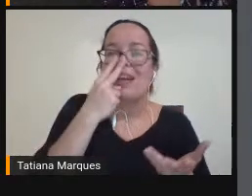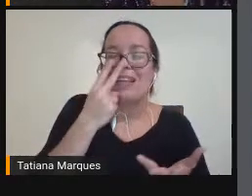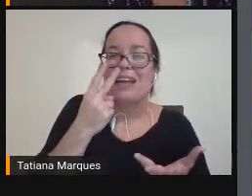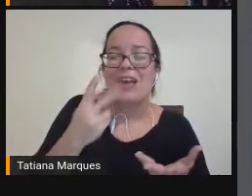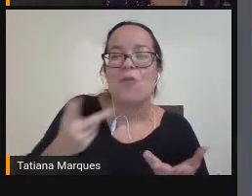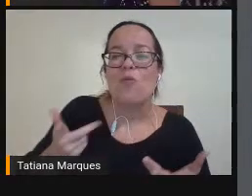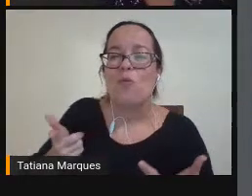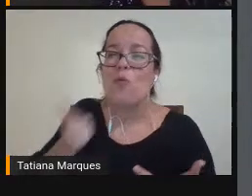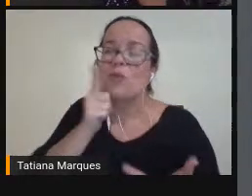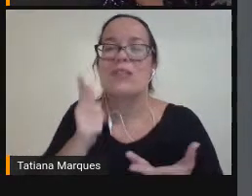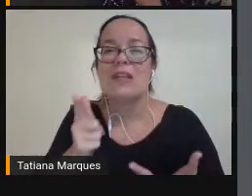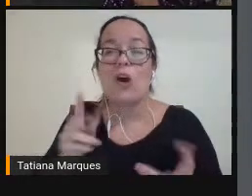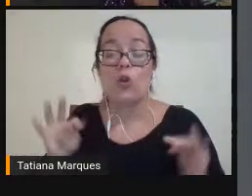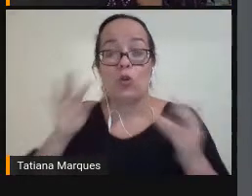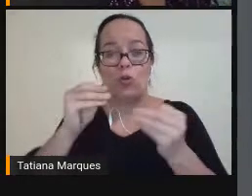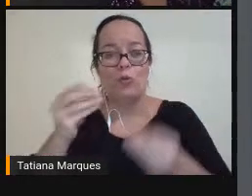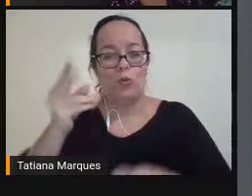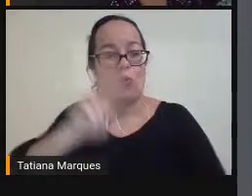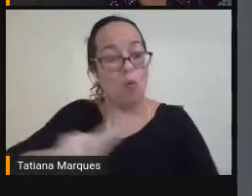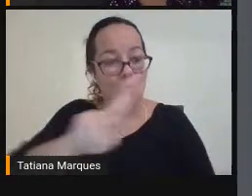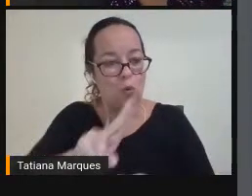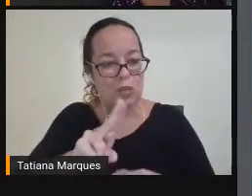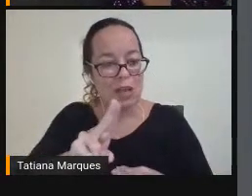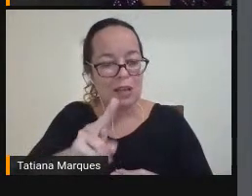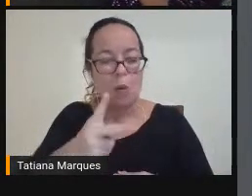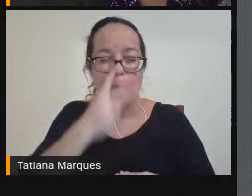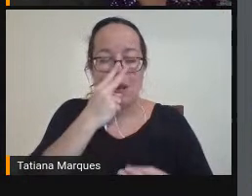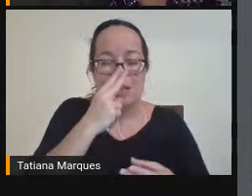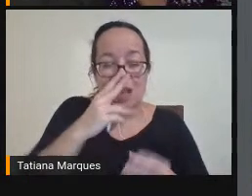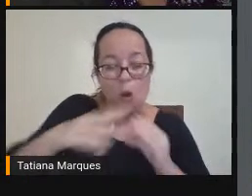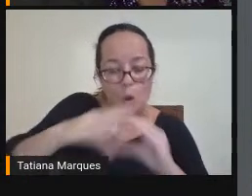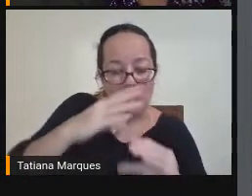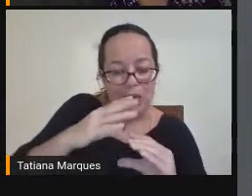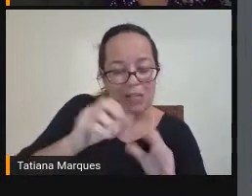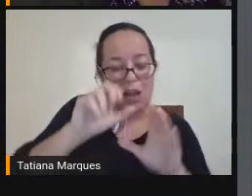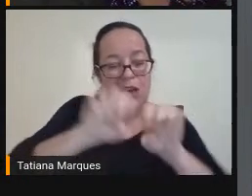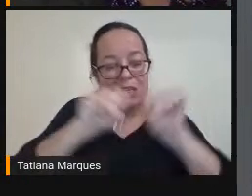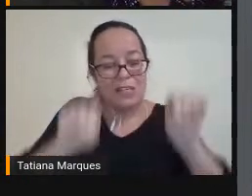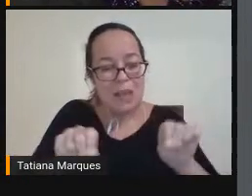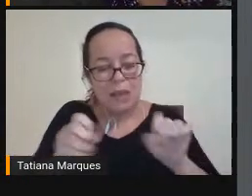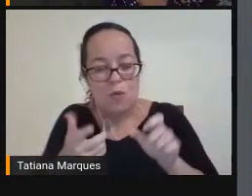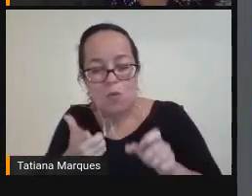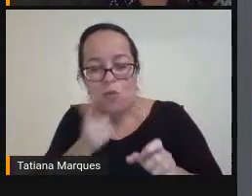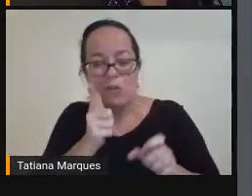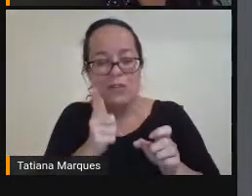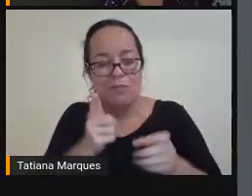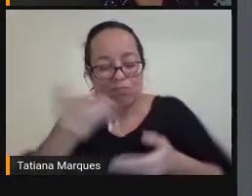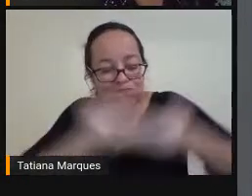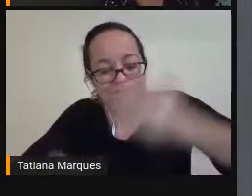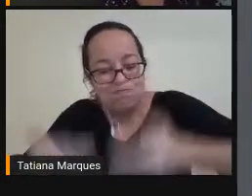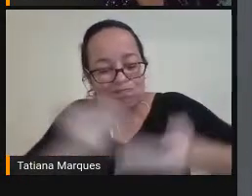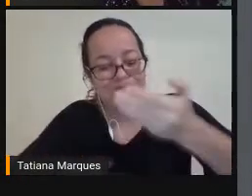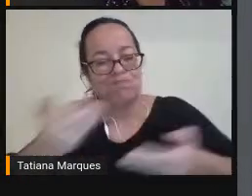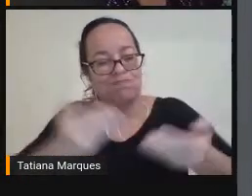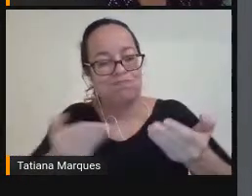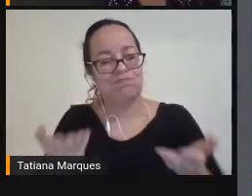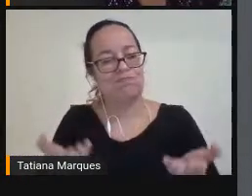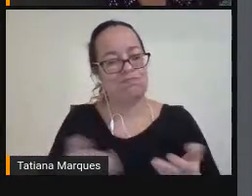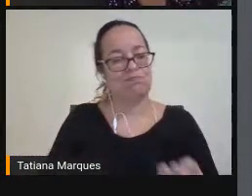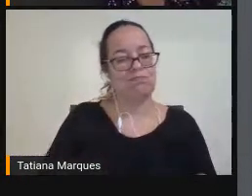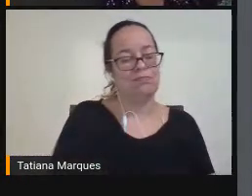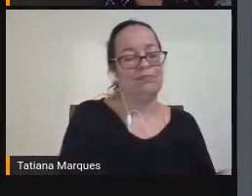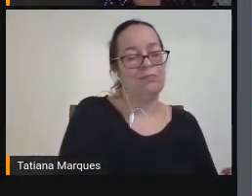comunicação Então, né? Nesse slide Vocês estão vendo aí Os símbolos